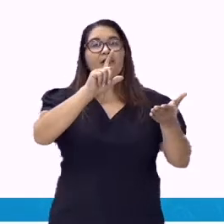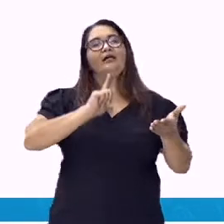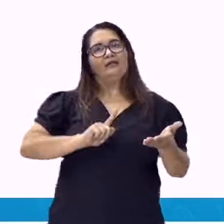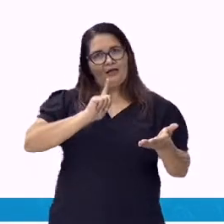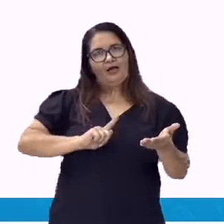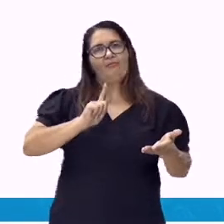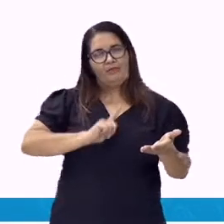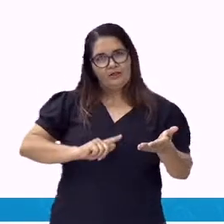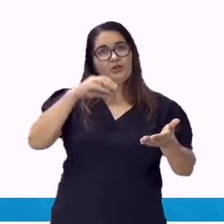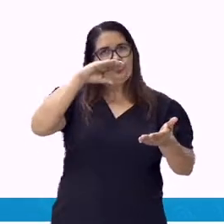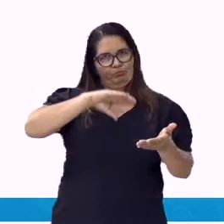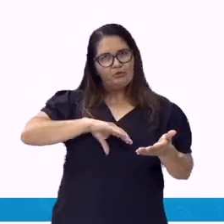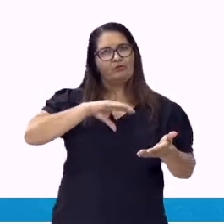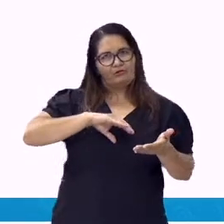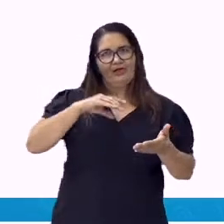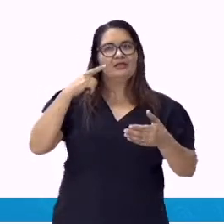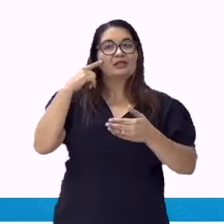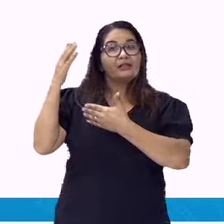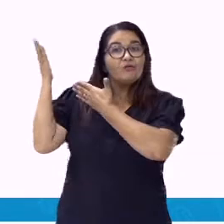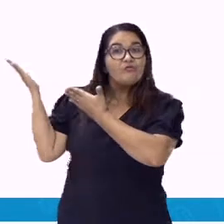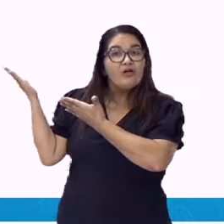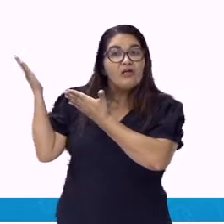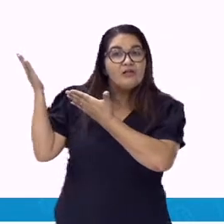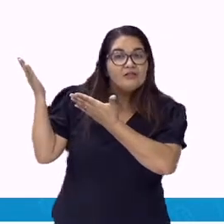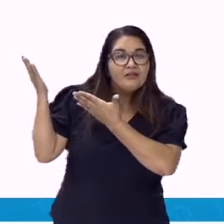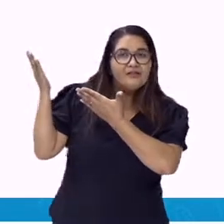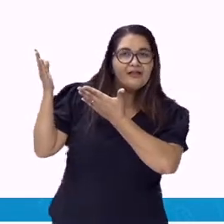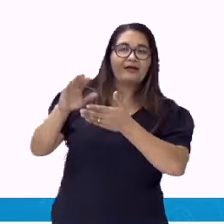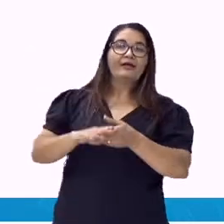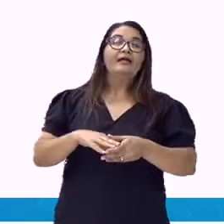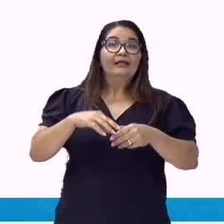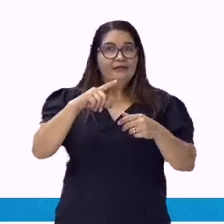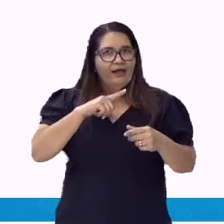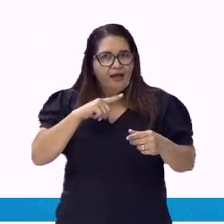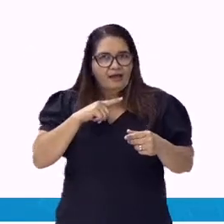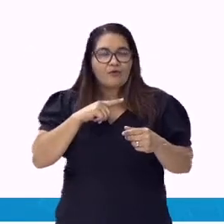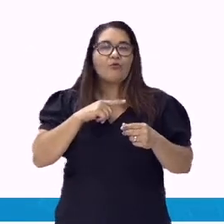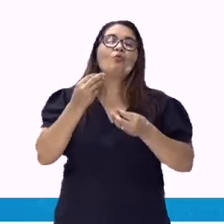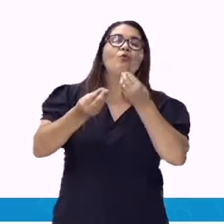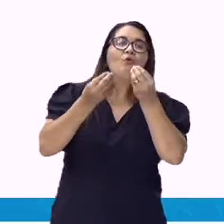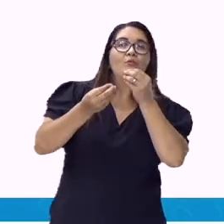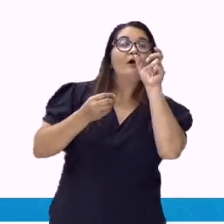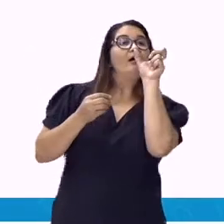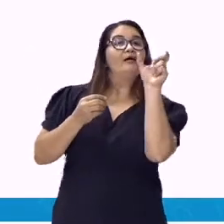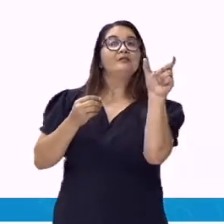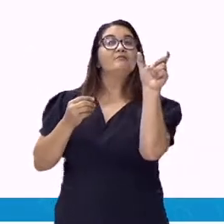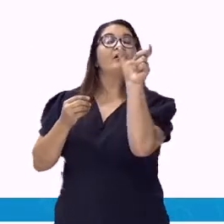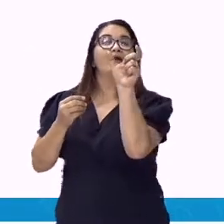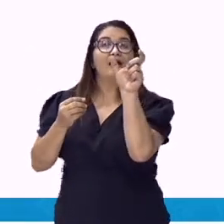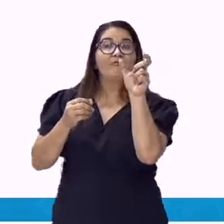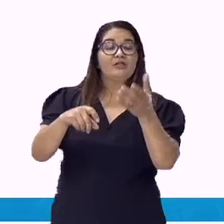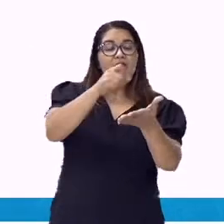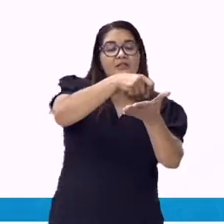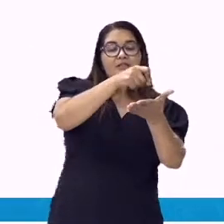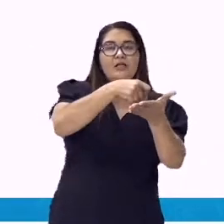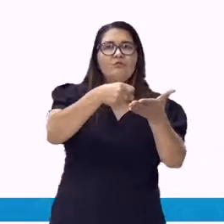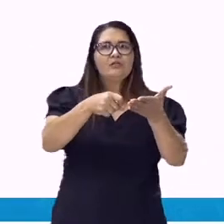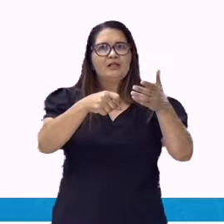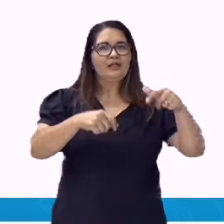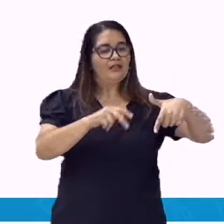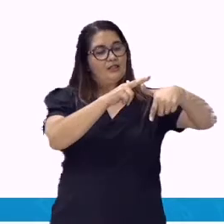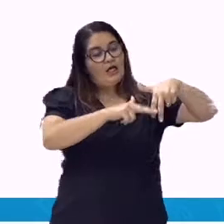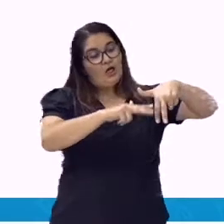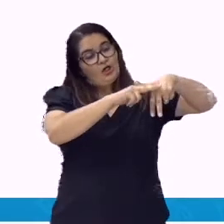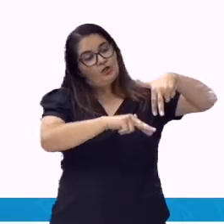nenhumas. Todo, todos, toda, todas. Outro, outros,